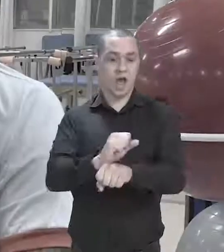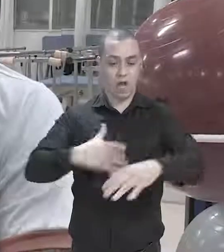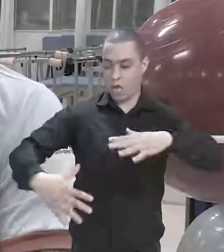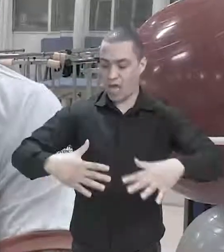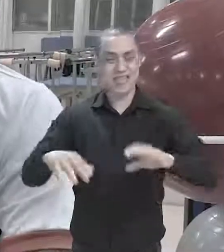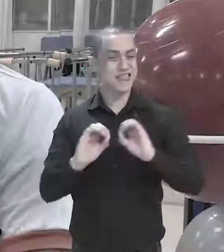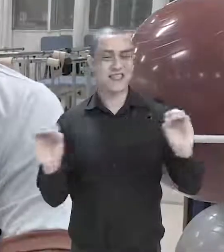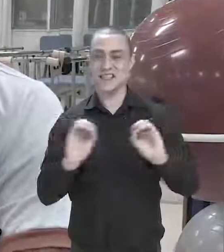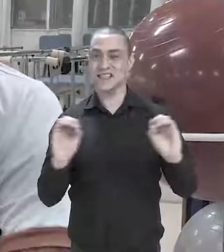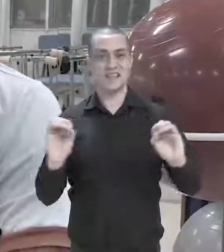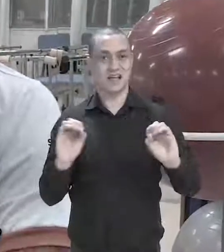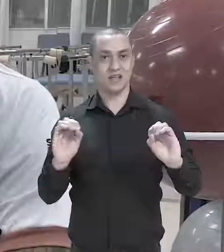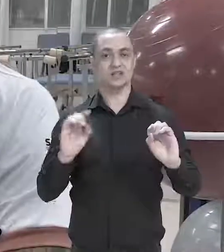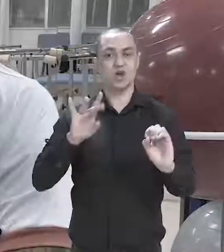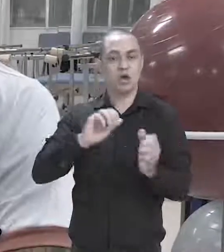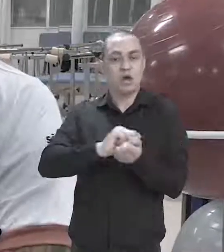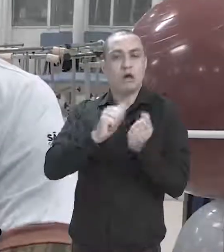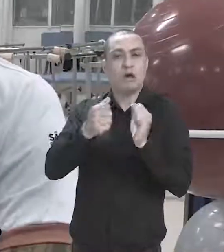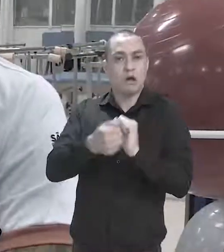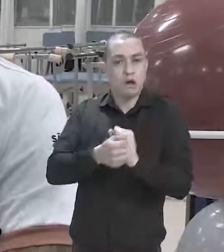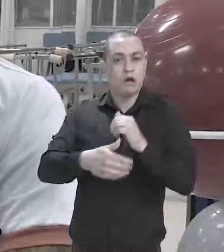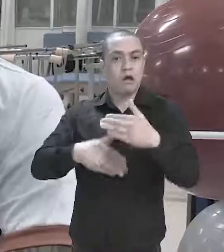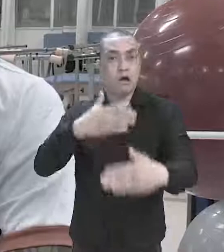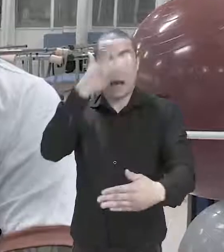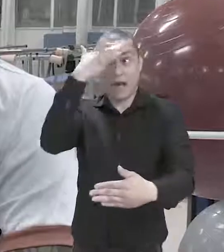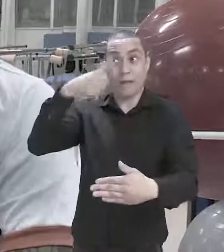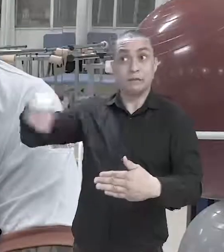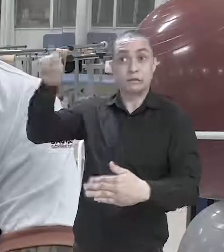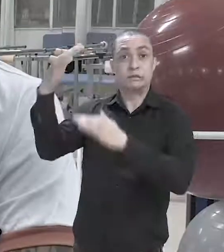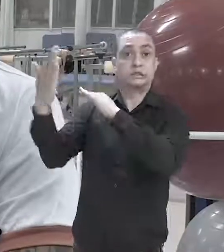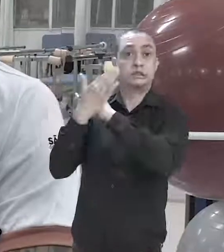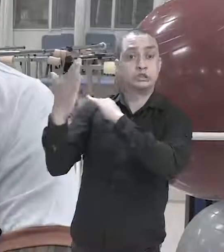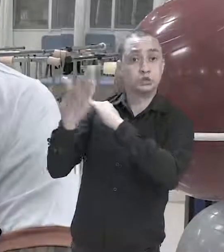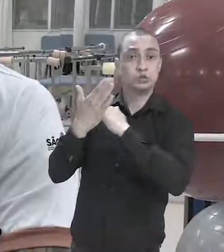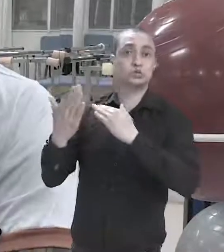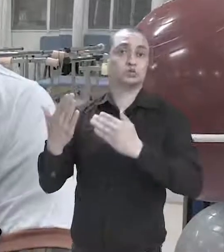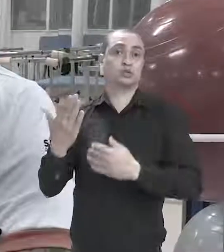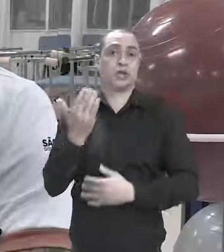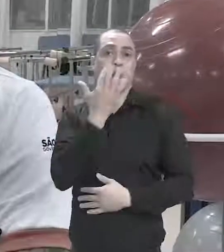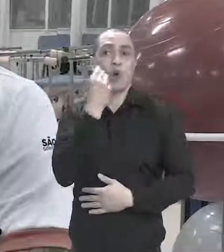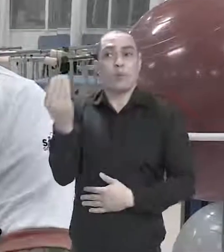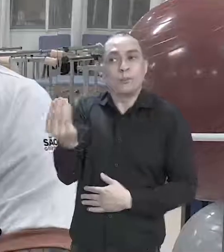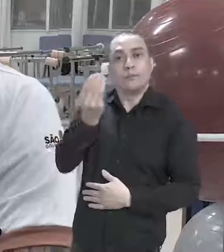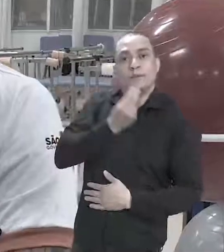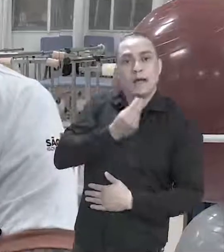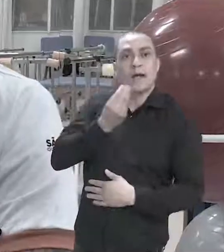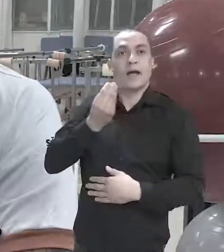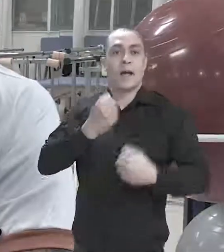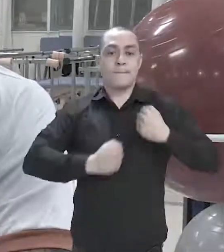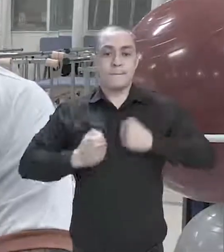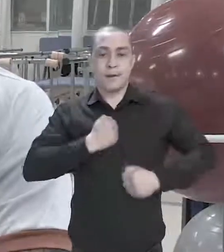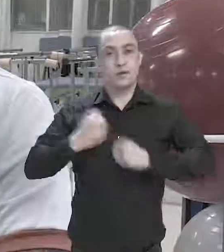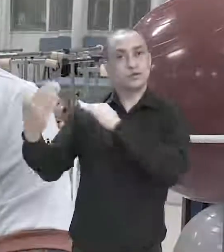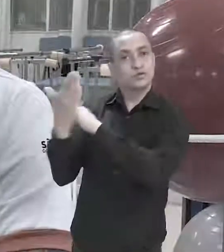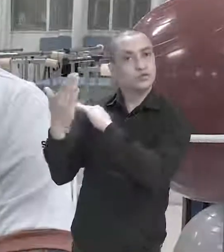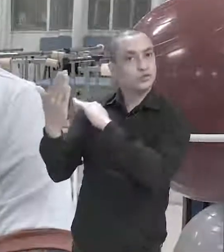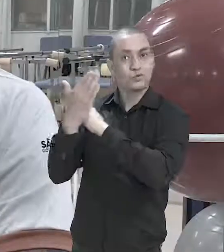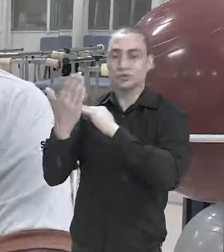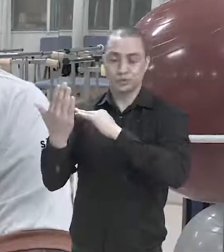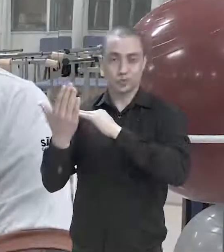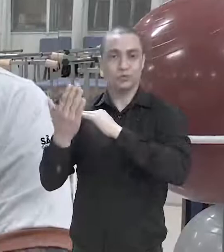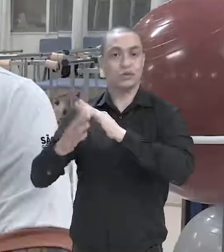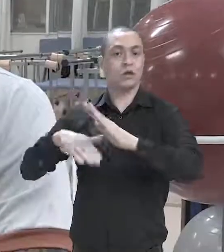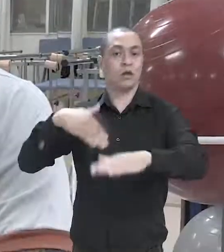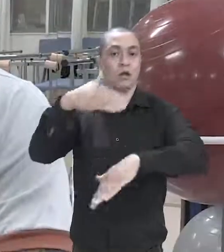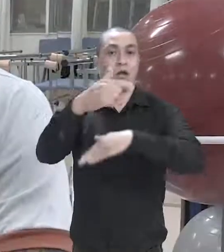braço, nada, se adaptando, as pessoas ajudando, dando comida, dando banho.